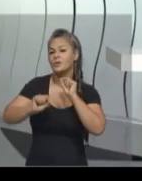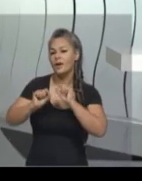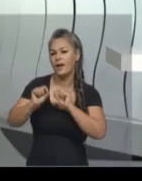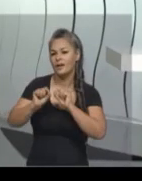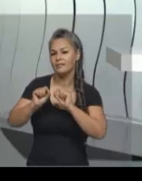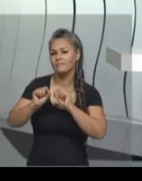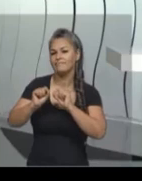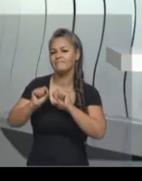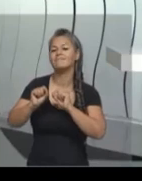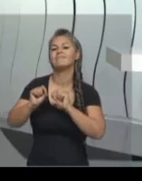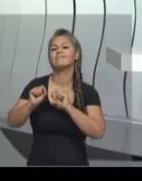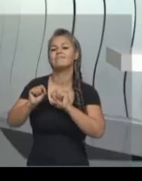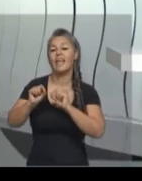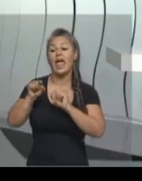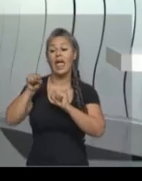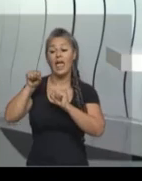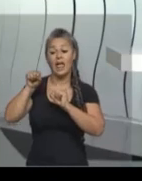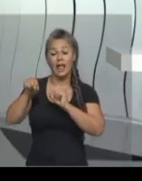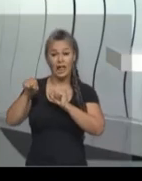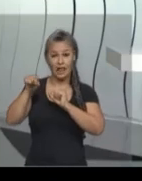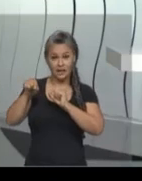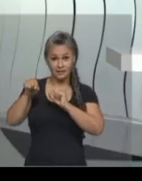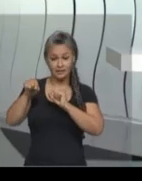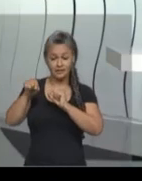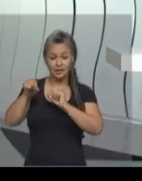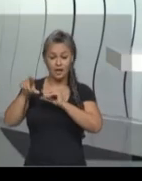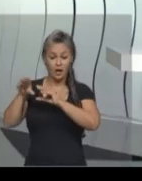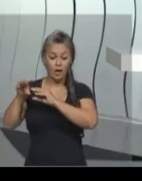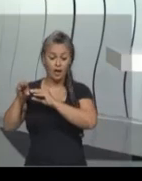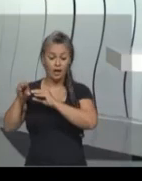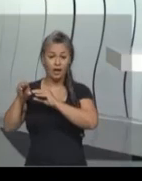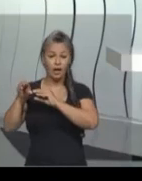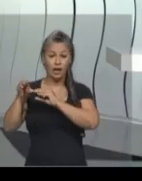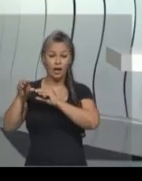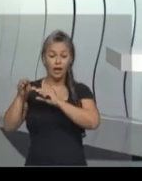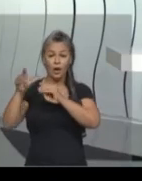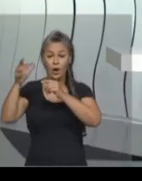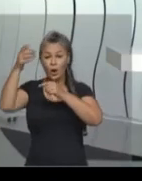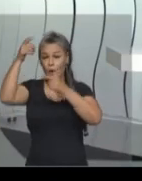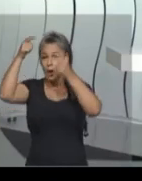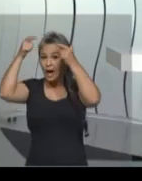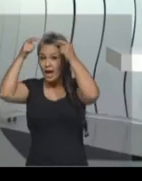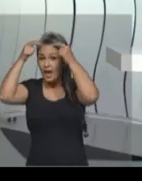toda a corte portuguesa para o Rio de Janeiro.